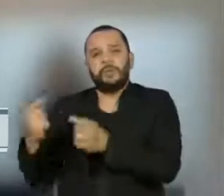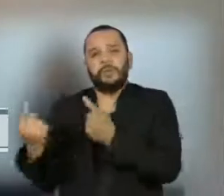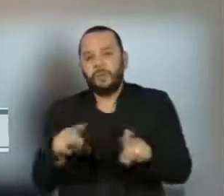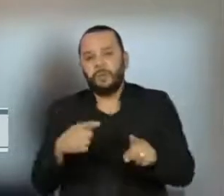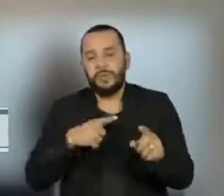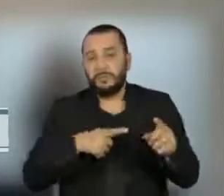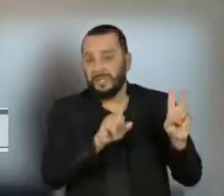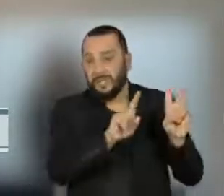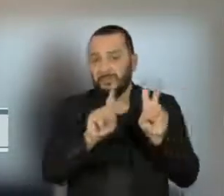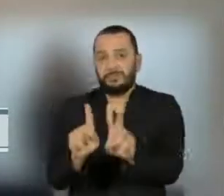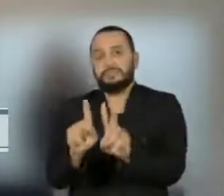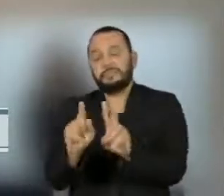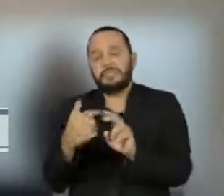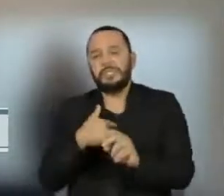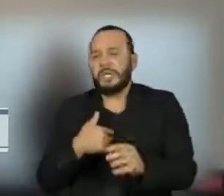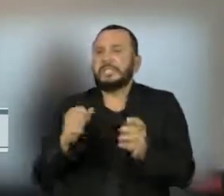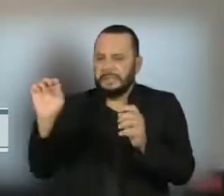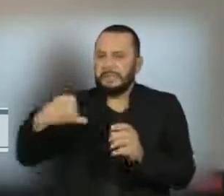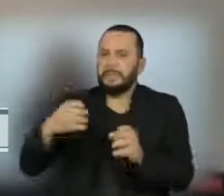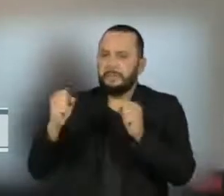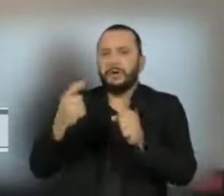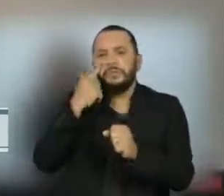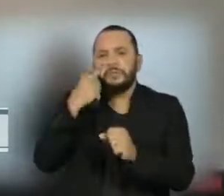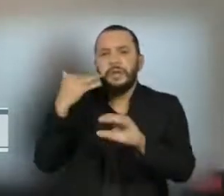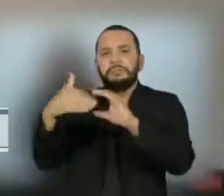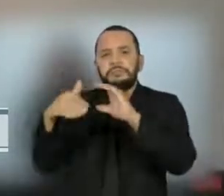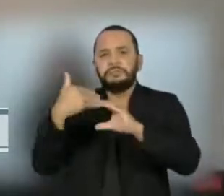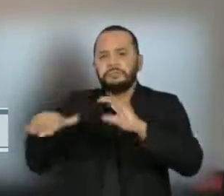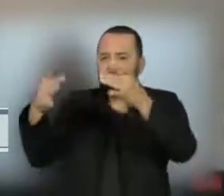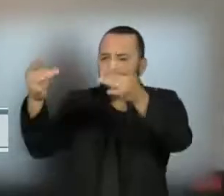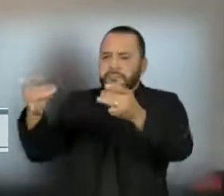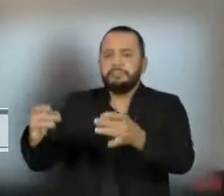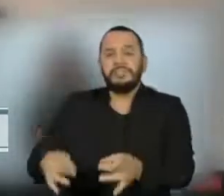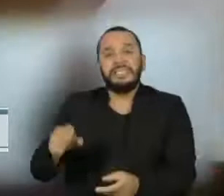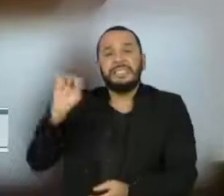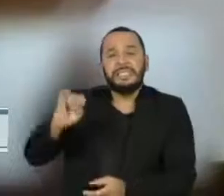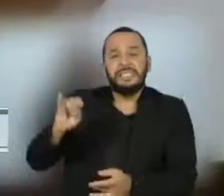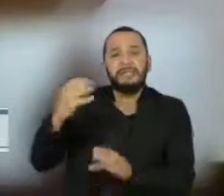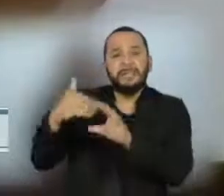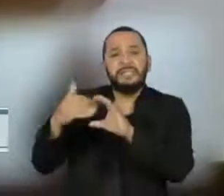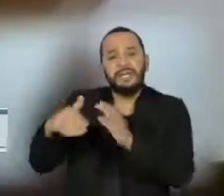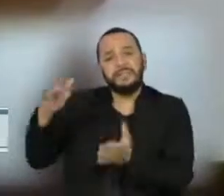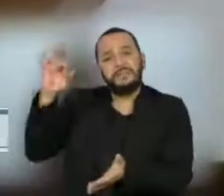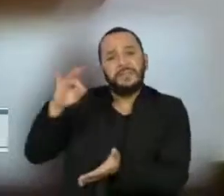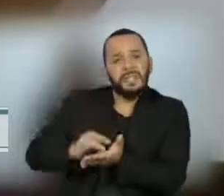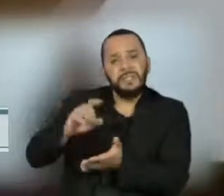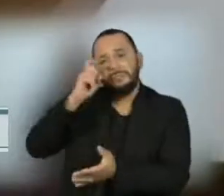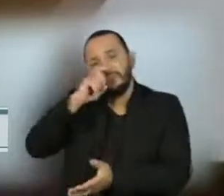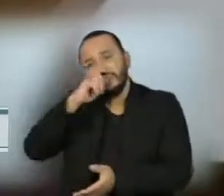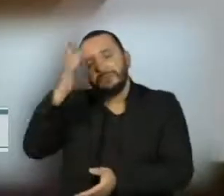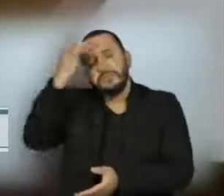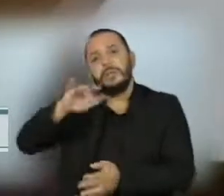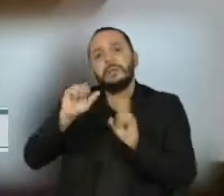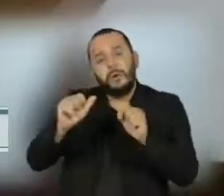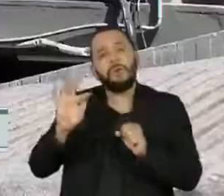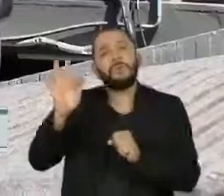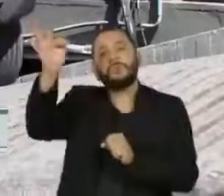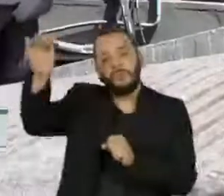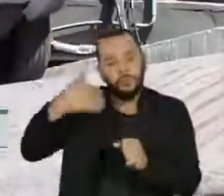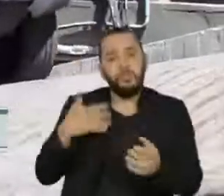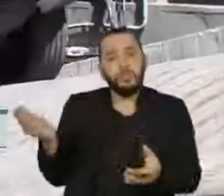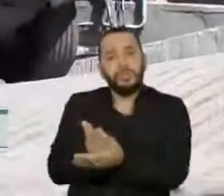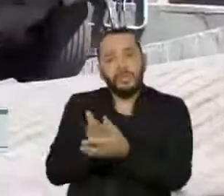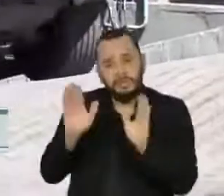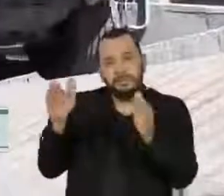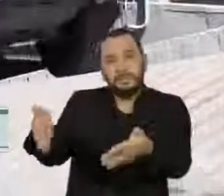No voto, Lewandowski disse que a veracidade das mensagens não está em questão nesta etapa e poderá ser julgada em processo específico.